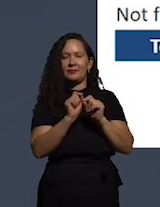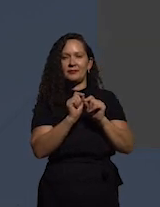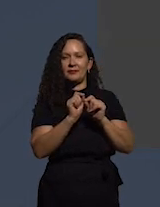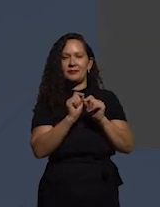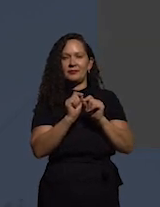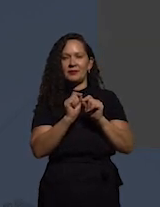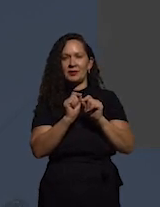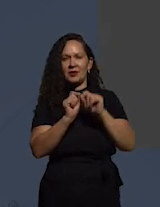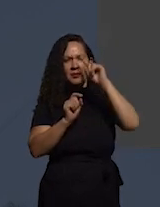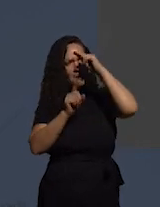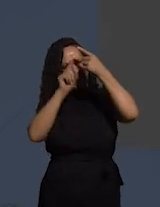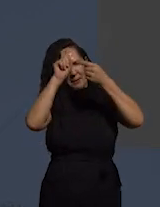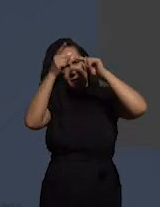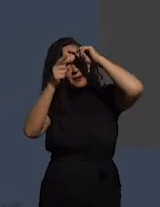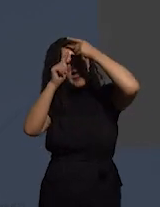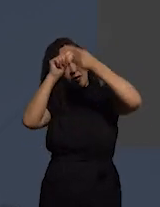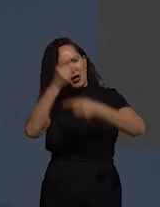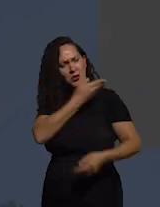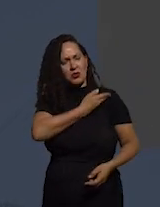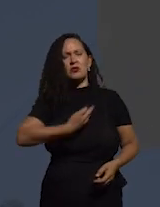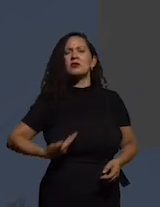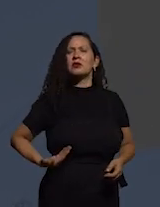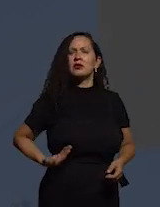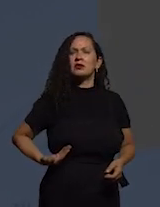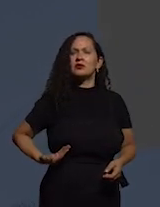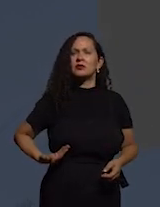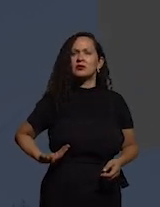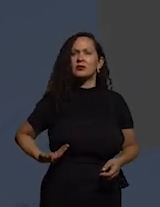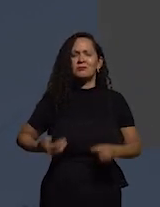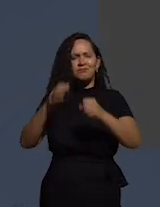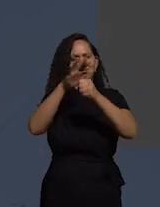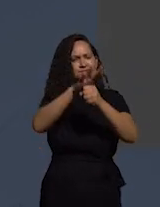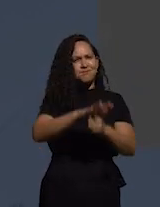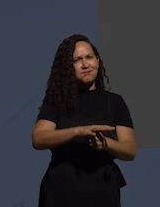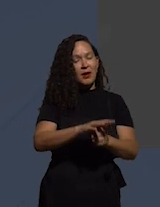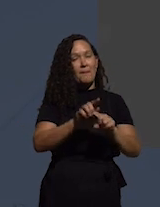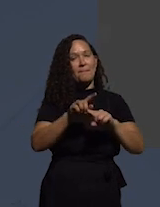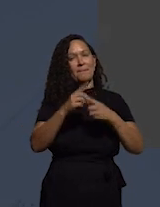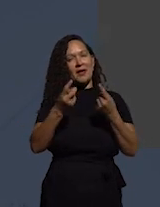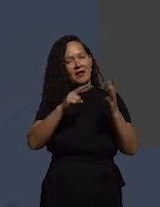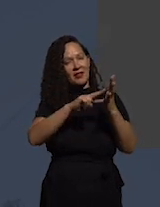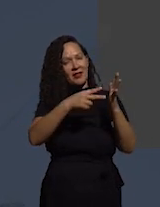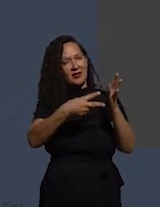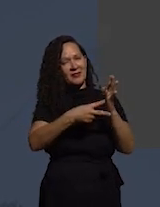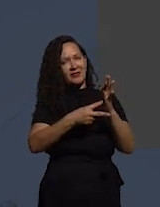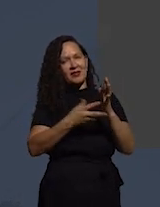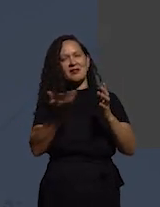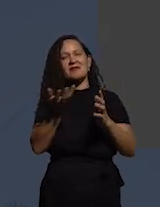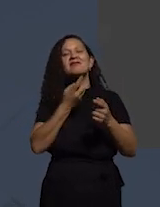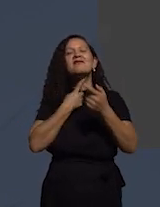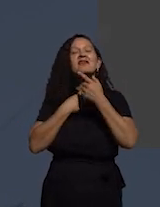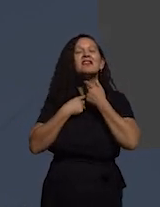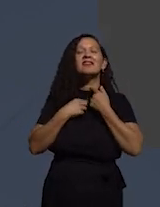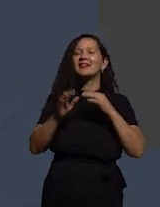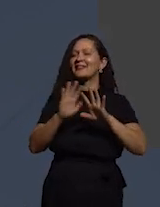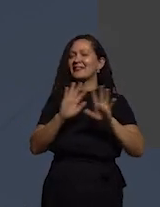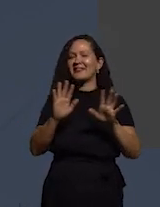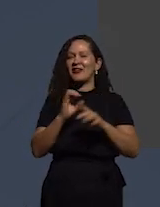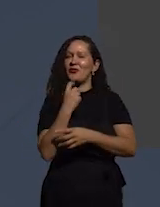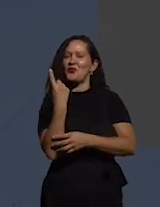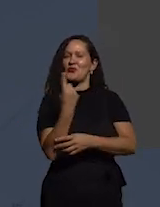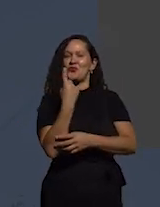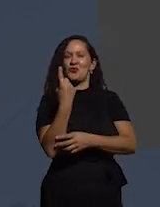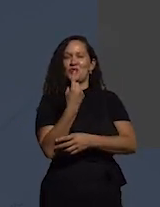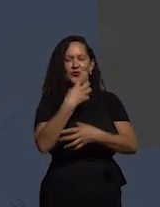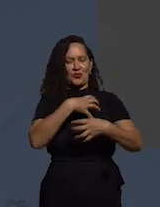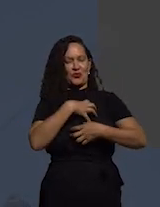reprimir os governantes isso não significa que isso acontece involuntariamente e também não acontece que é a única maneira